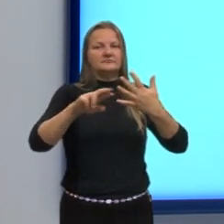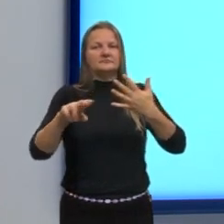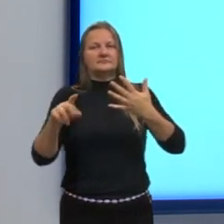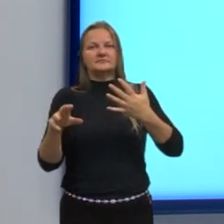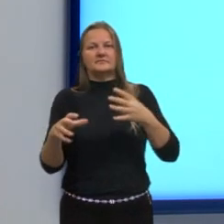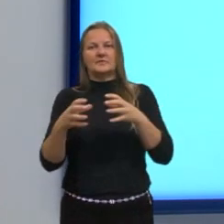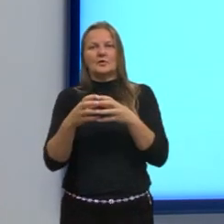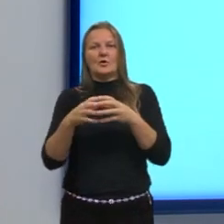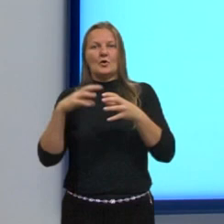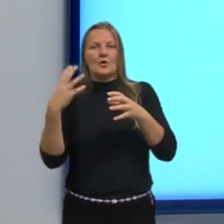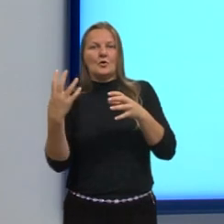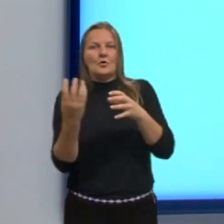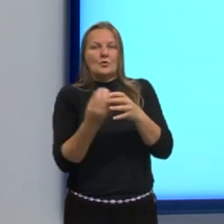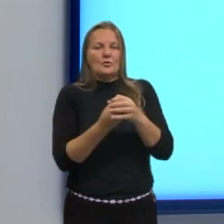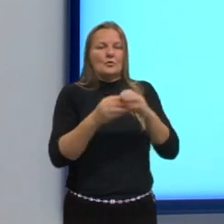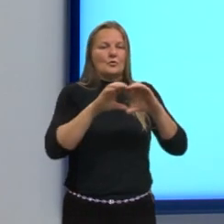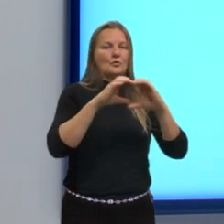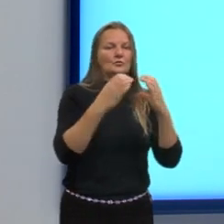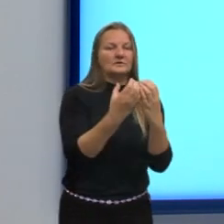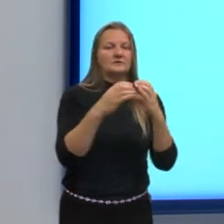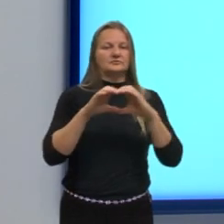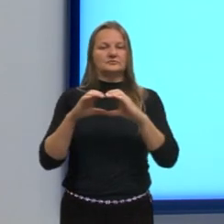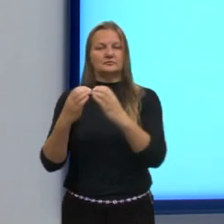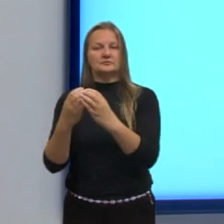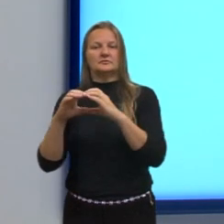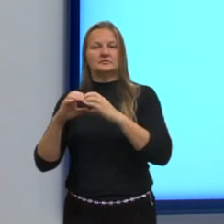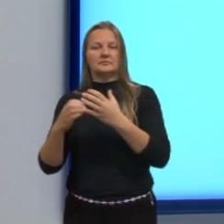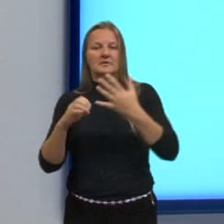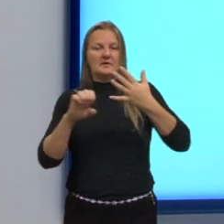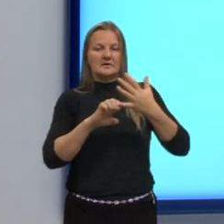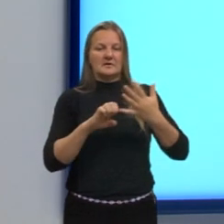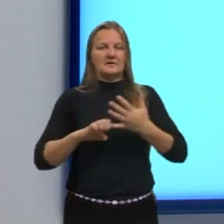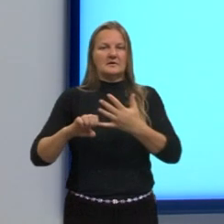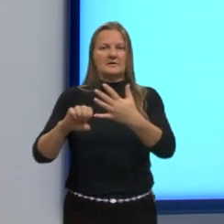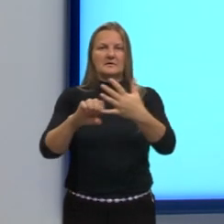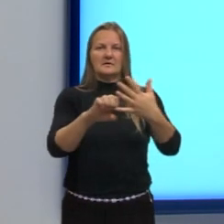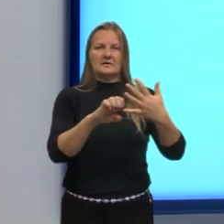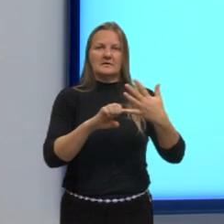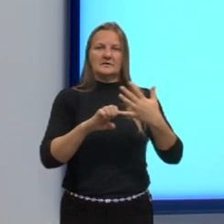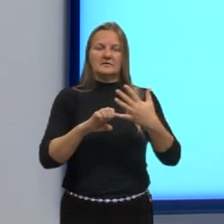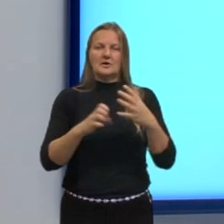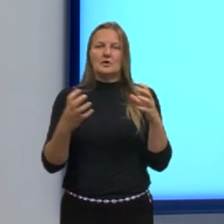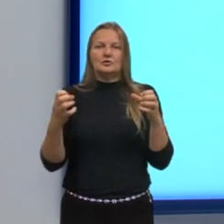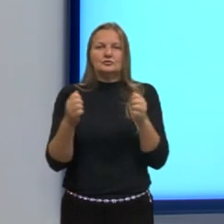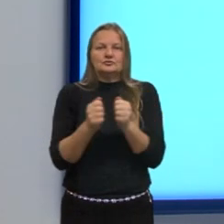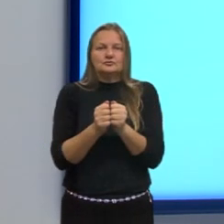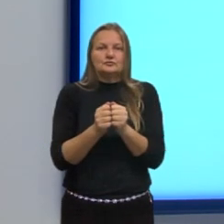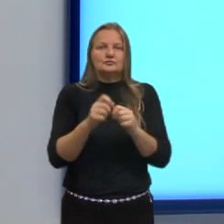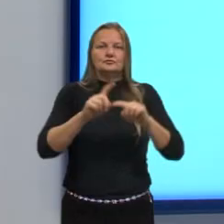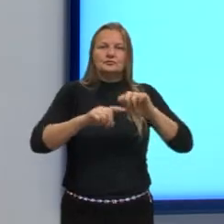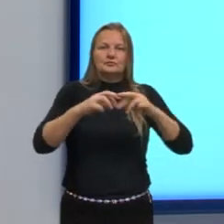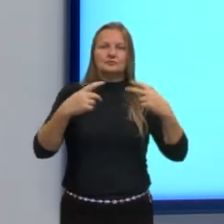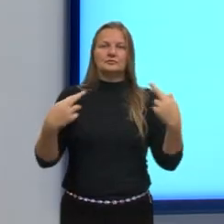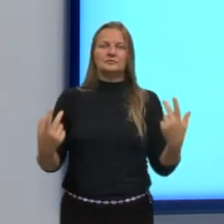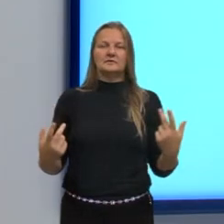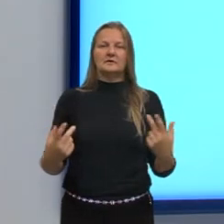O conjunto de comunidade, essas espécies diferentes que vivem no ambiente, junto com os fatores